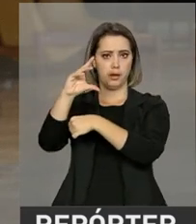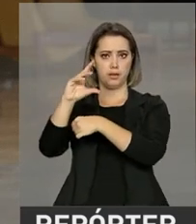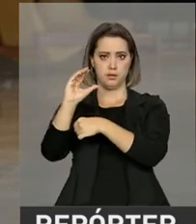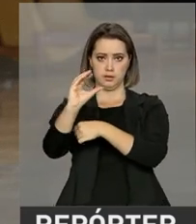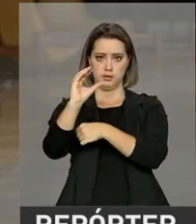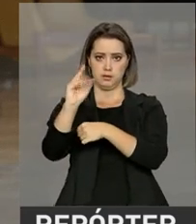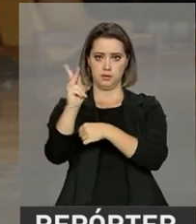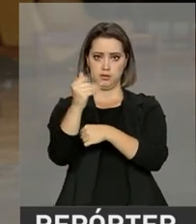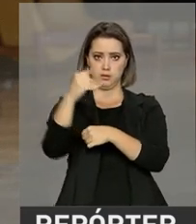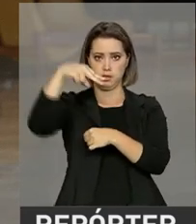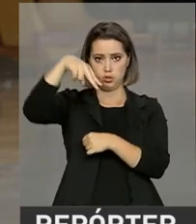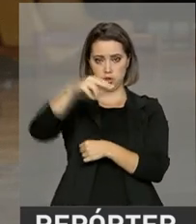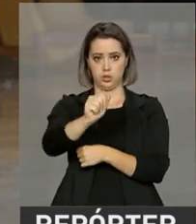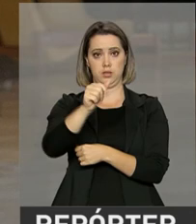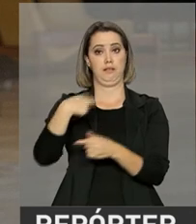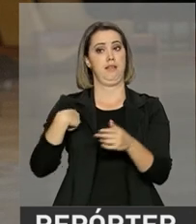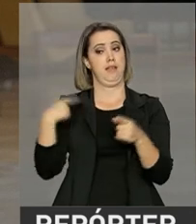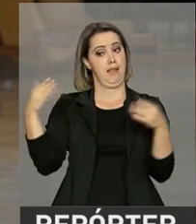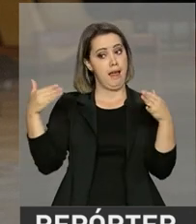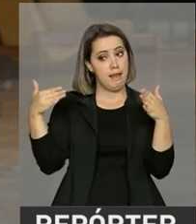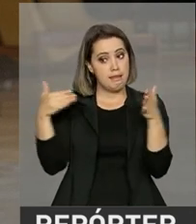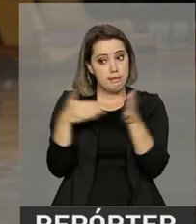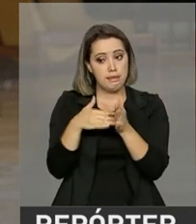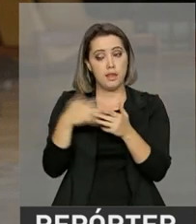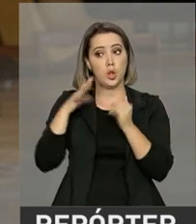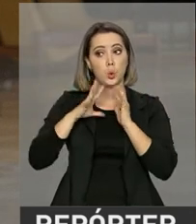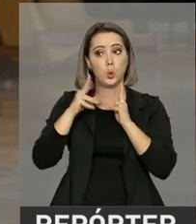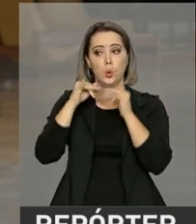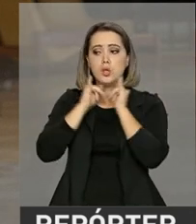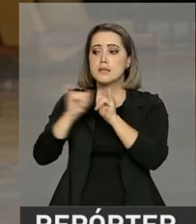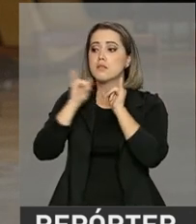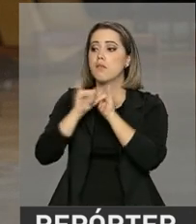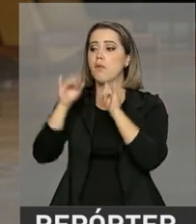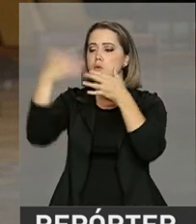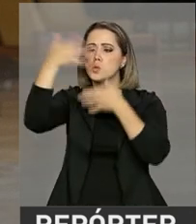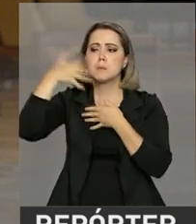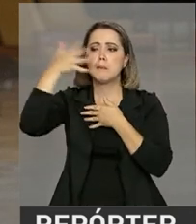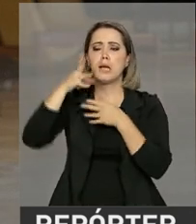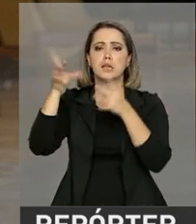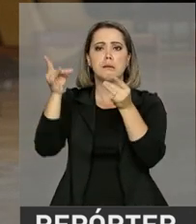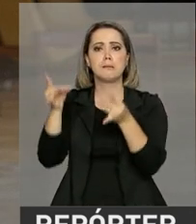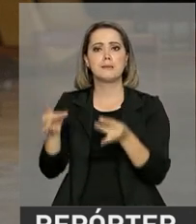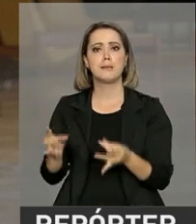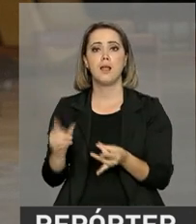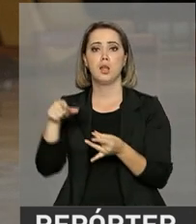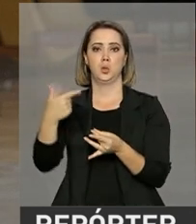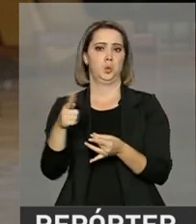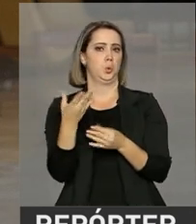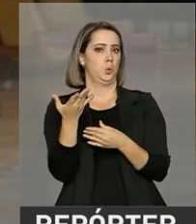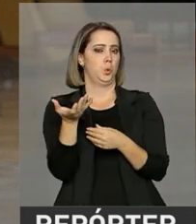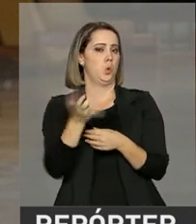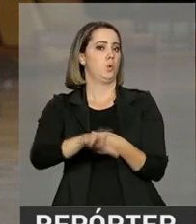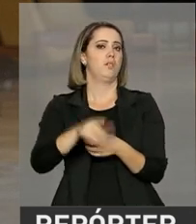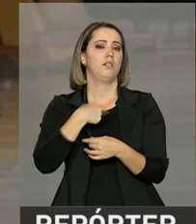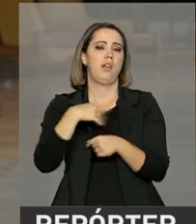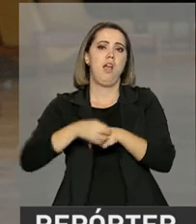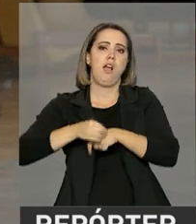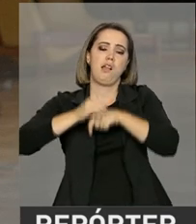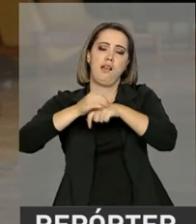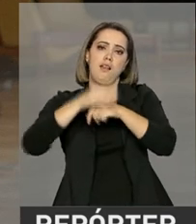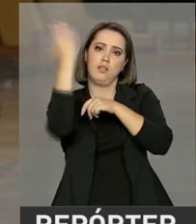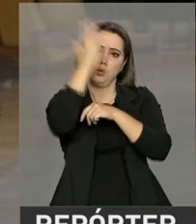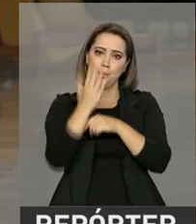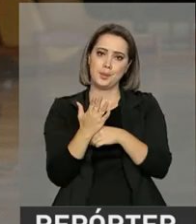a China não vai desembarcar as carnes importadas do Brasil. O governo federal já informou que acelerou o processo de